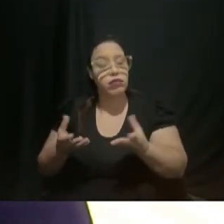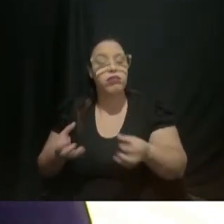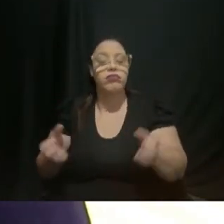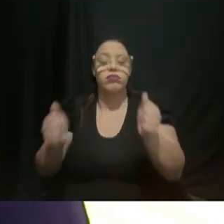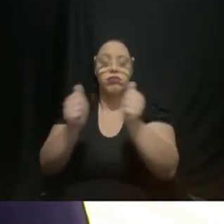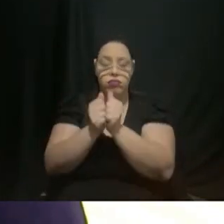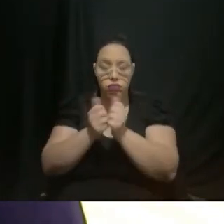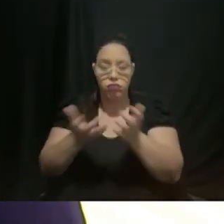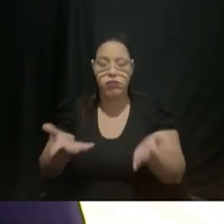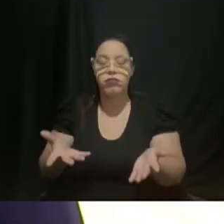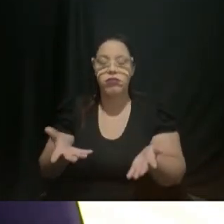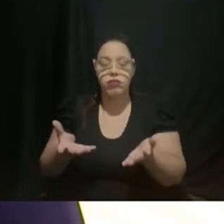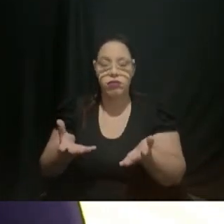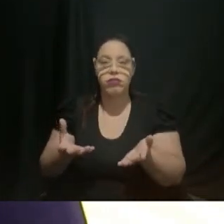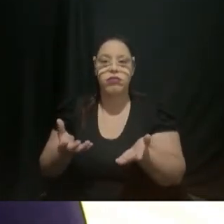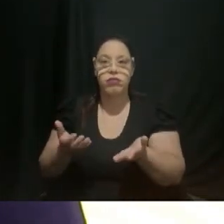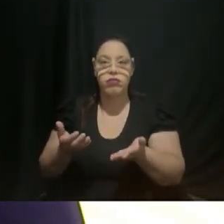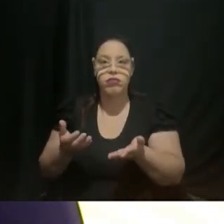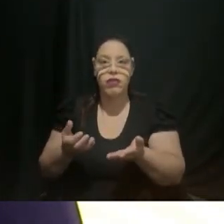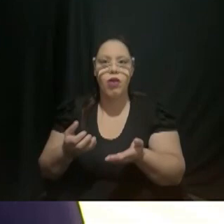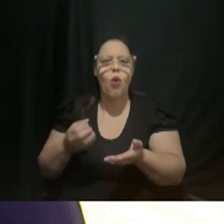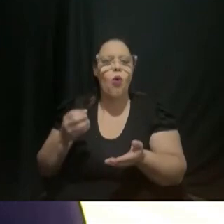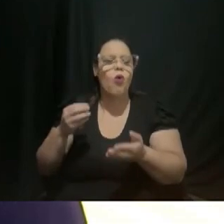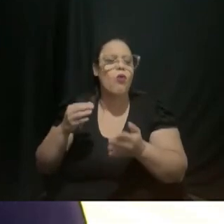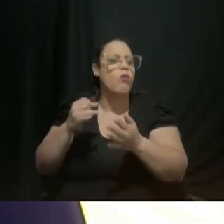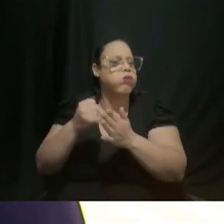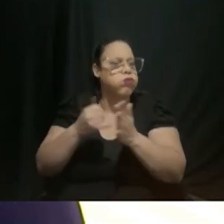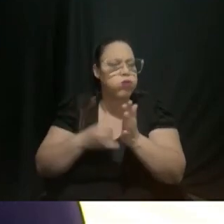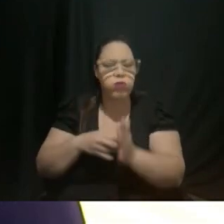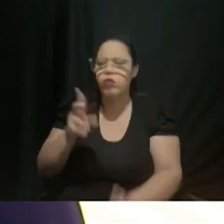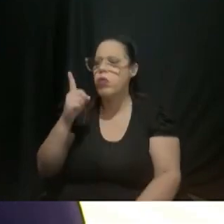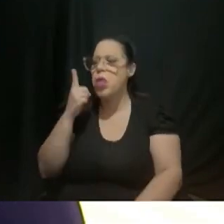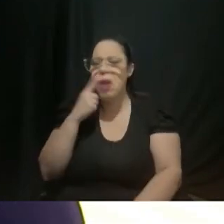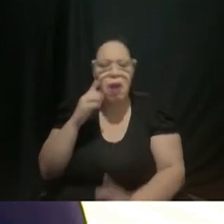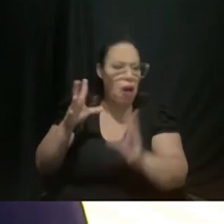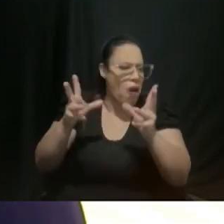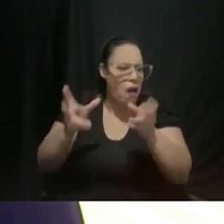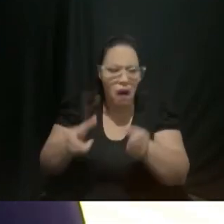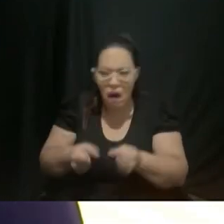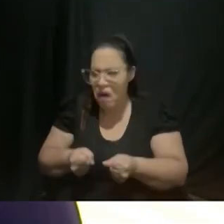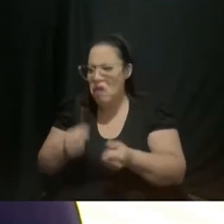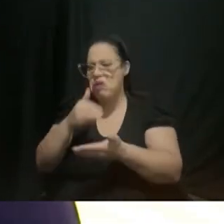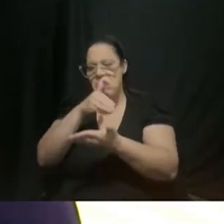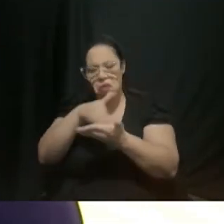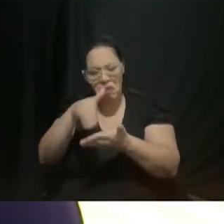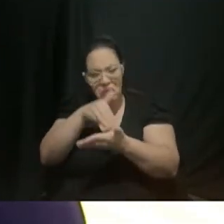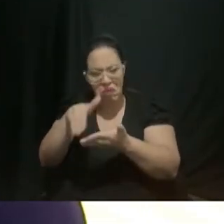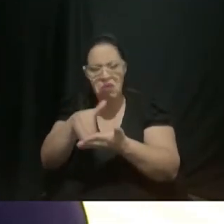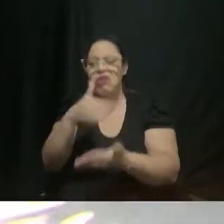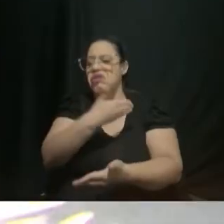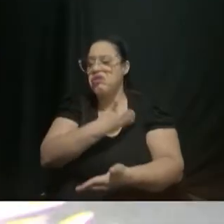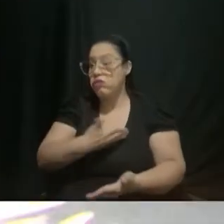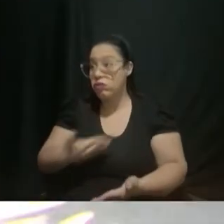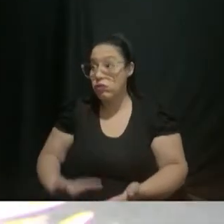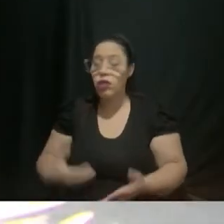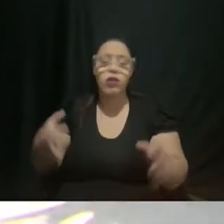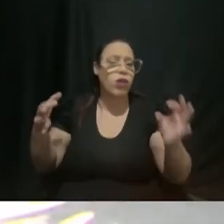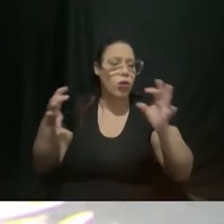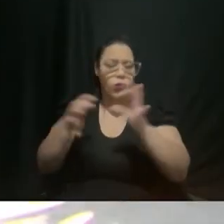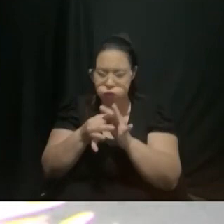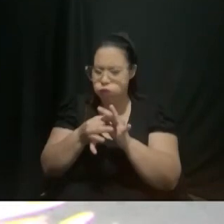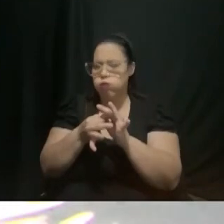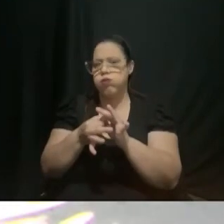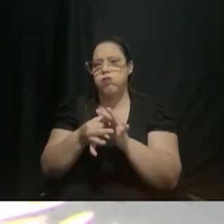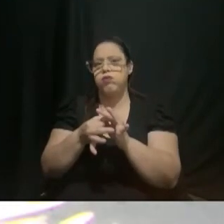esse interdisciplinar com o olhar de todos de todas as secretarias de todos os órgãos para fortalecer essas ações O plano de